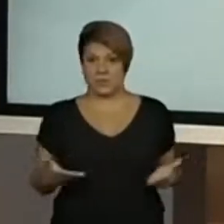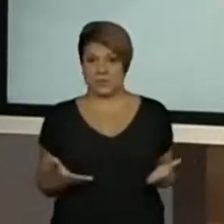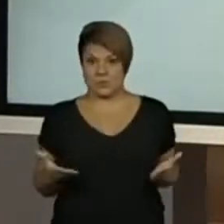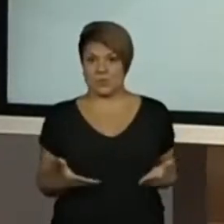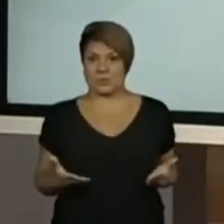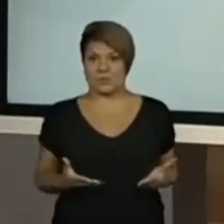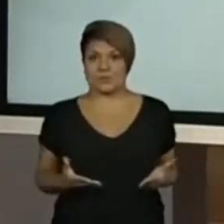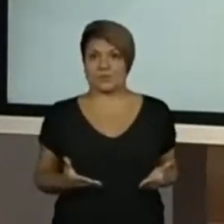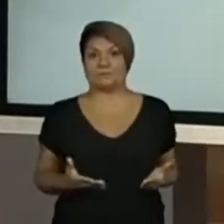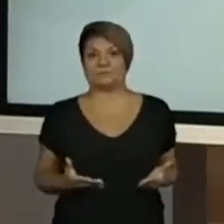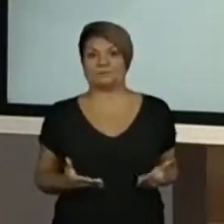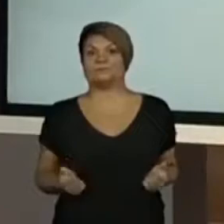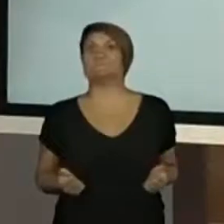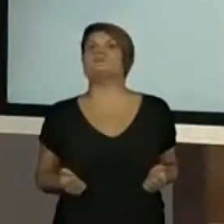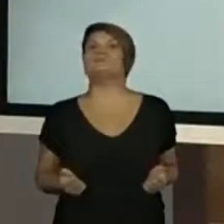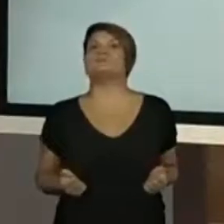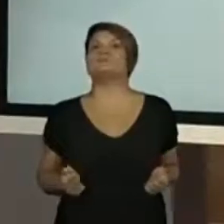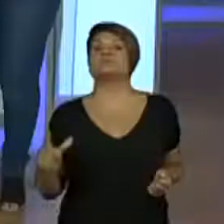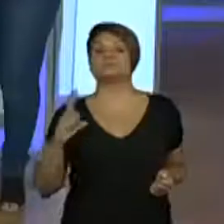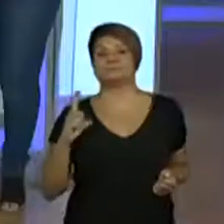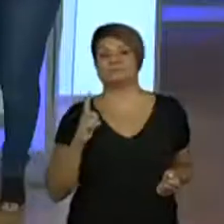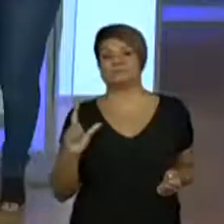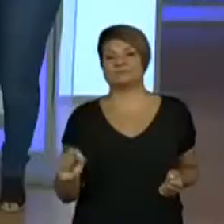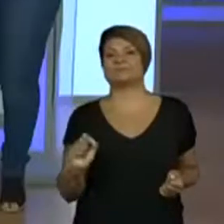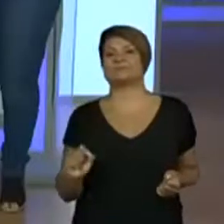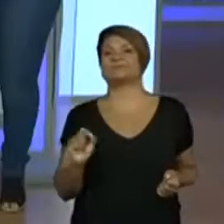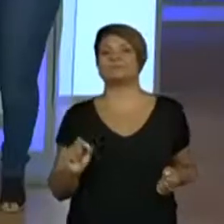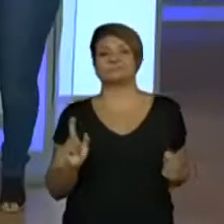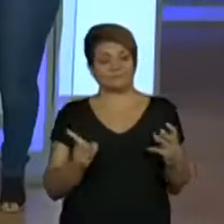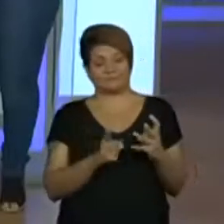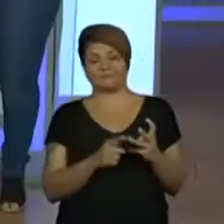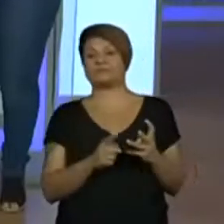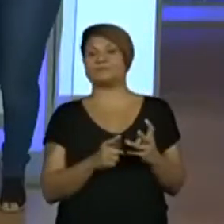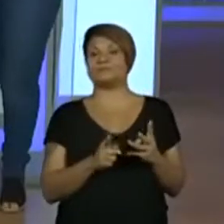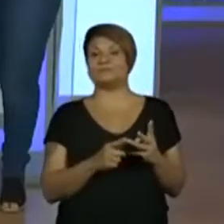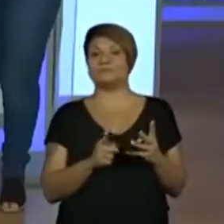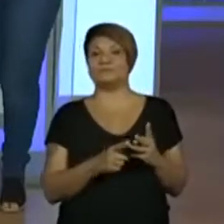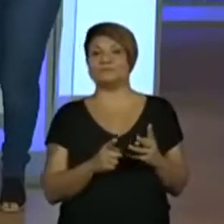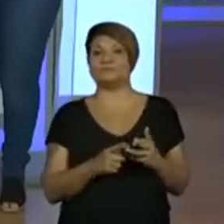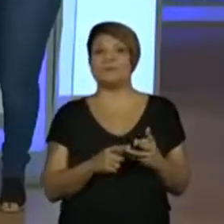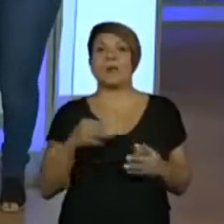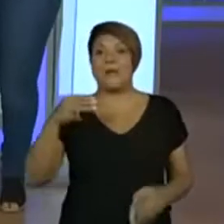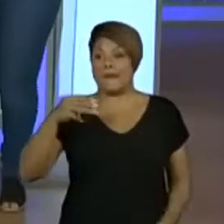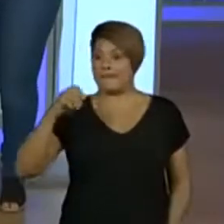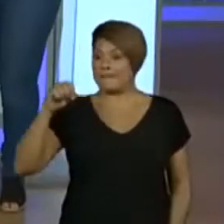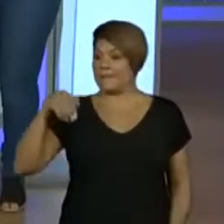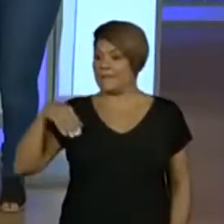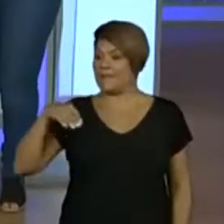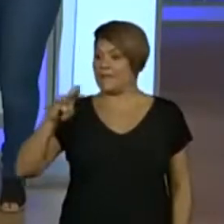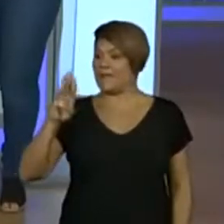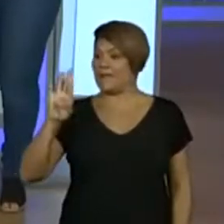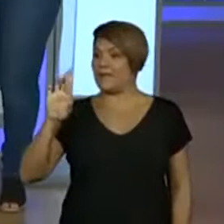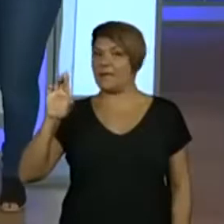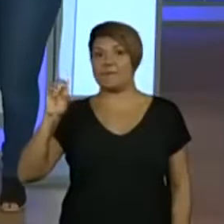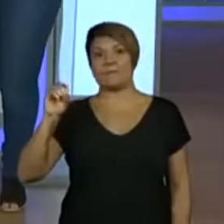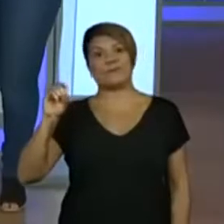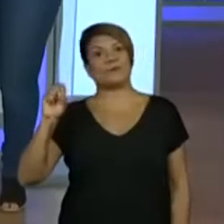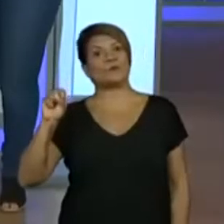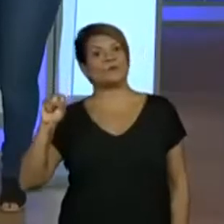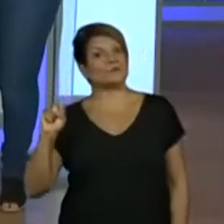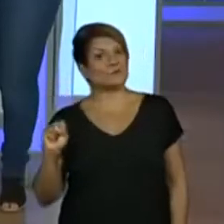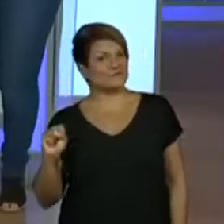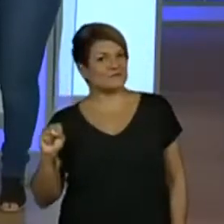nós temos ainda, professora Viviane? Ah, faltam os membros, Os membros? Os membros, professora Kelly.